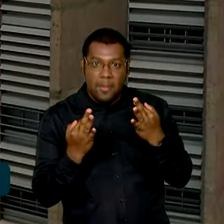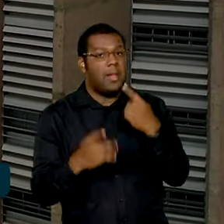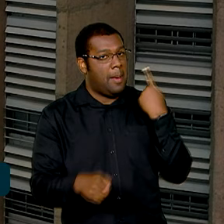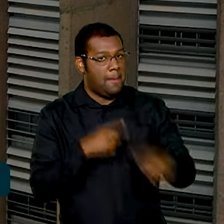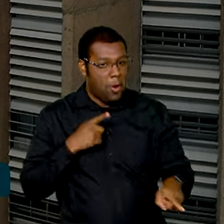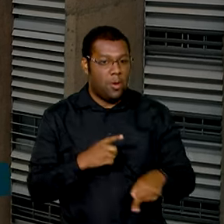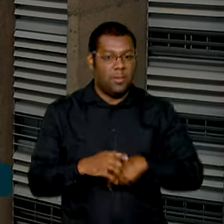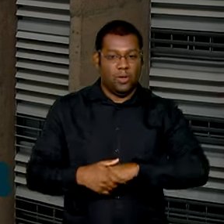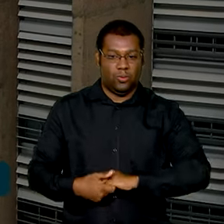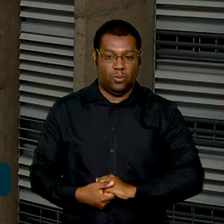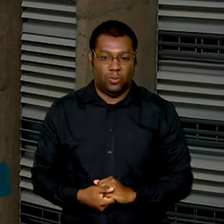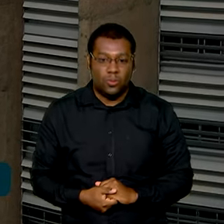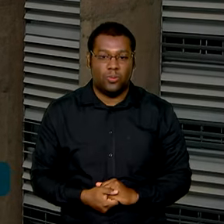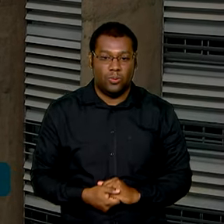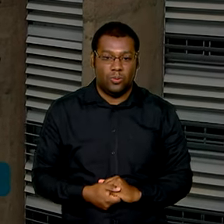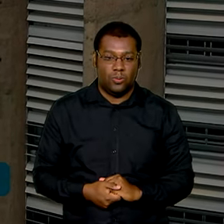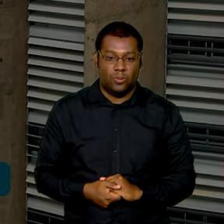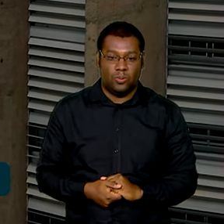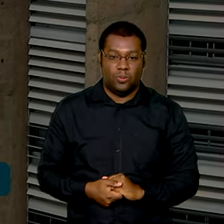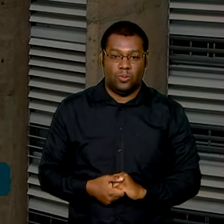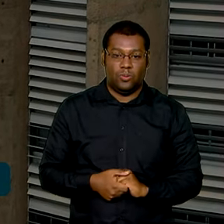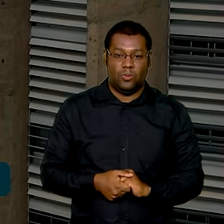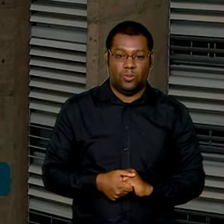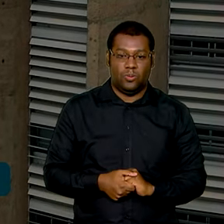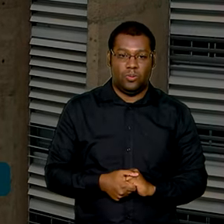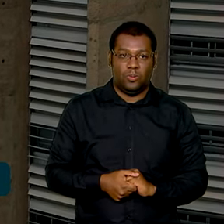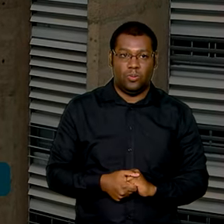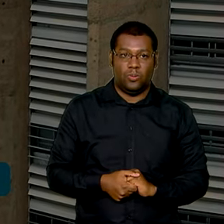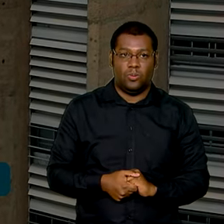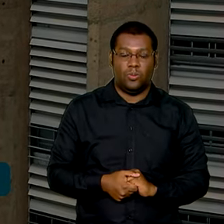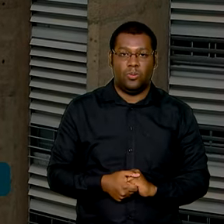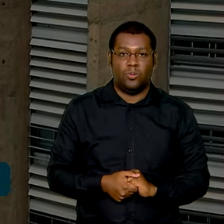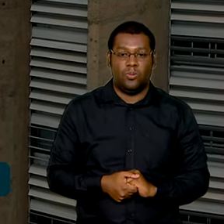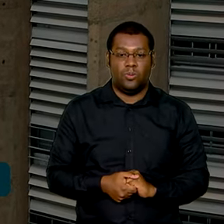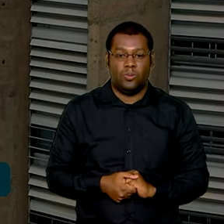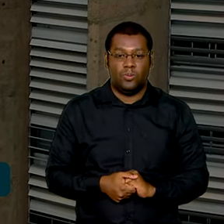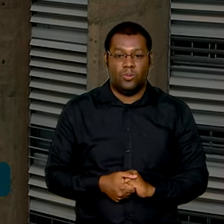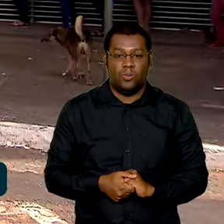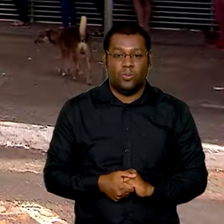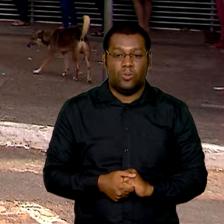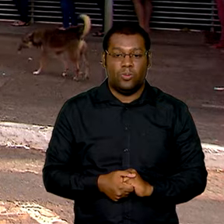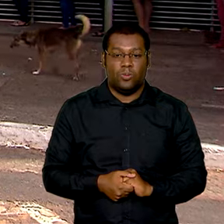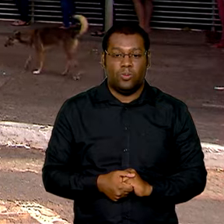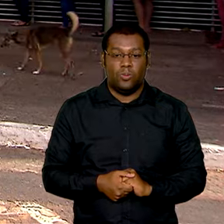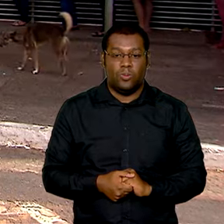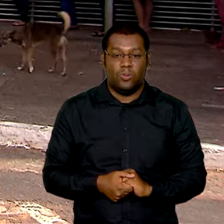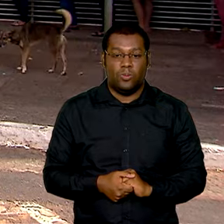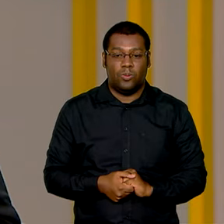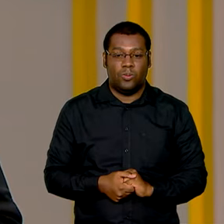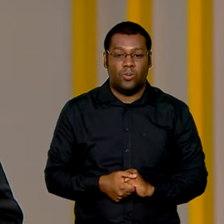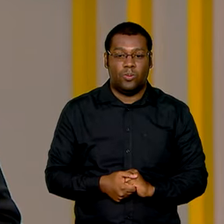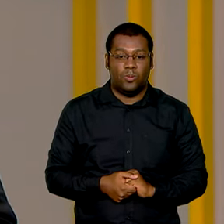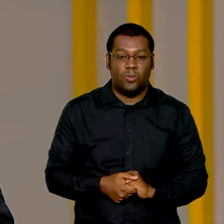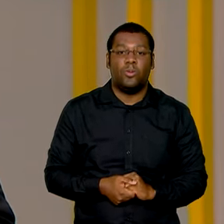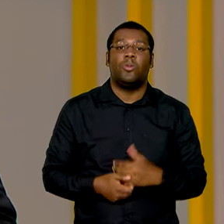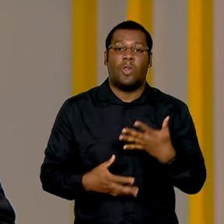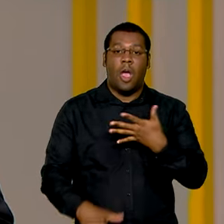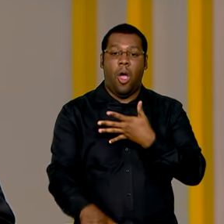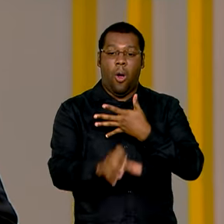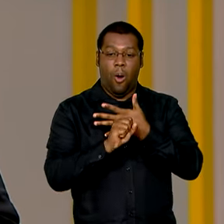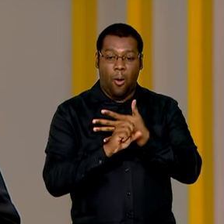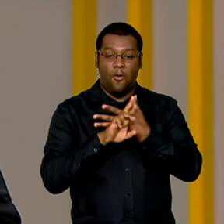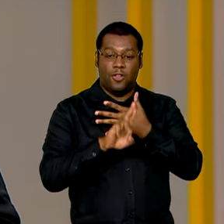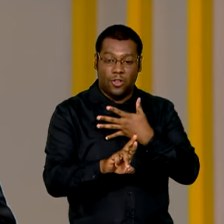bancários que sejam vinculados ao recebimento do Bolsa Família. As ouvidorias da